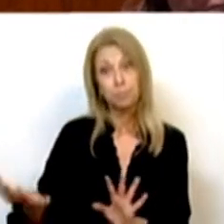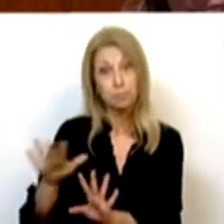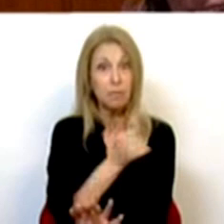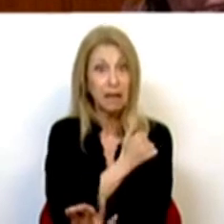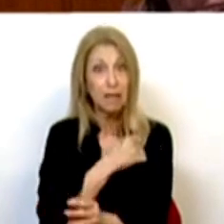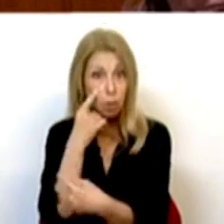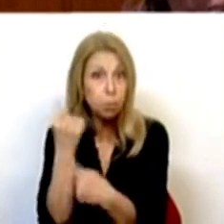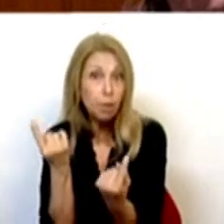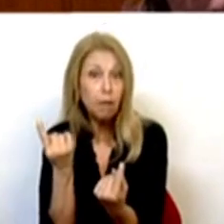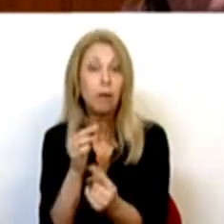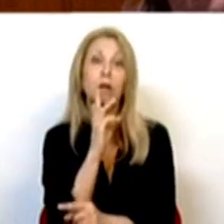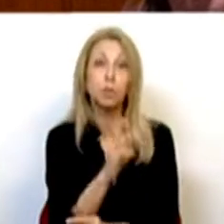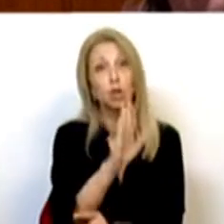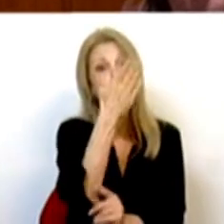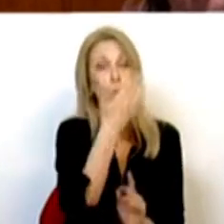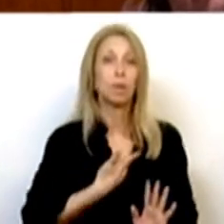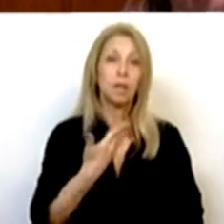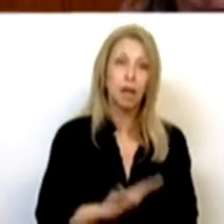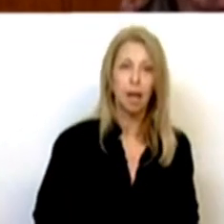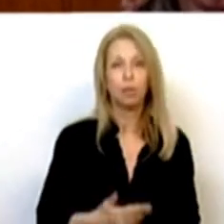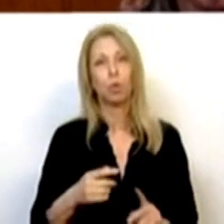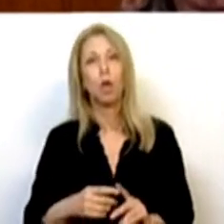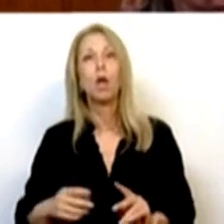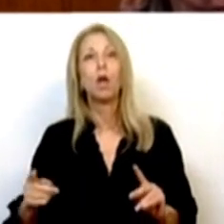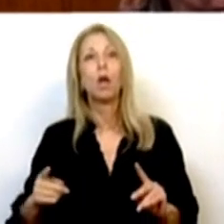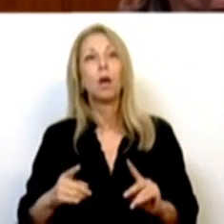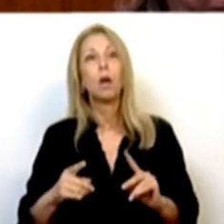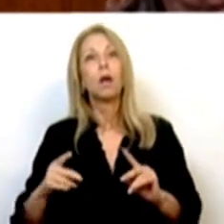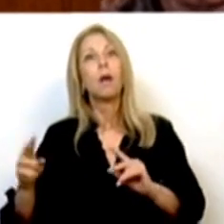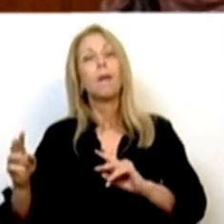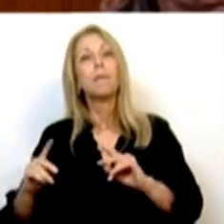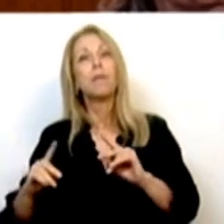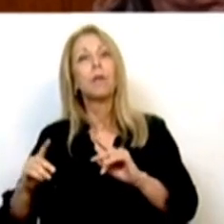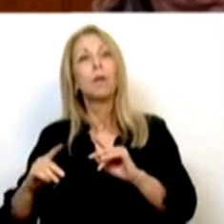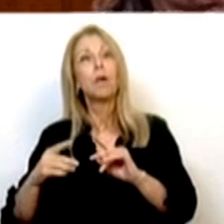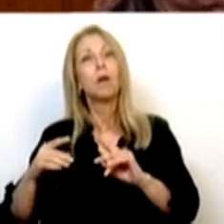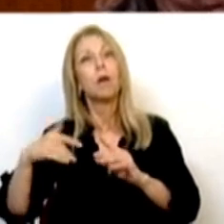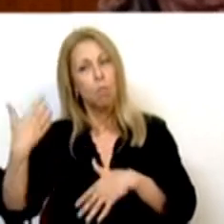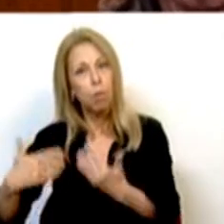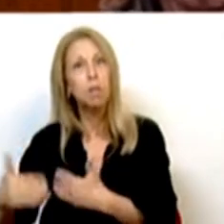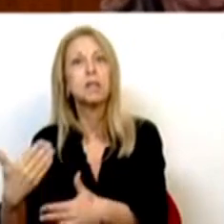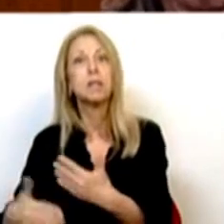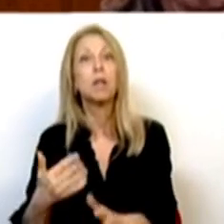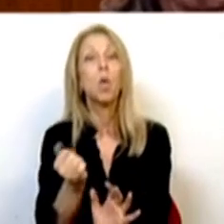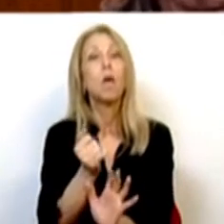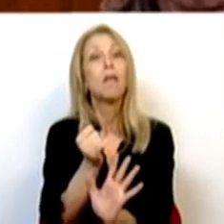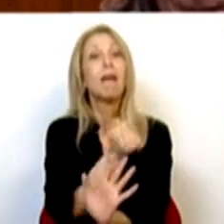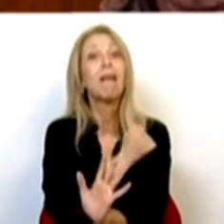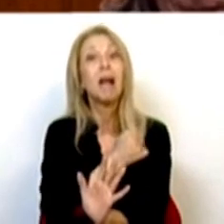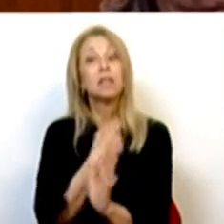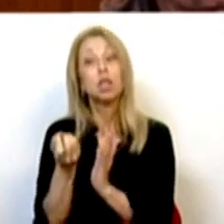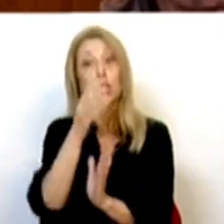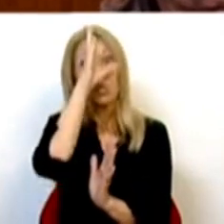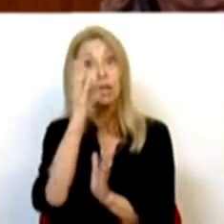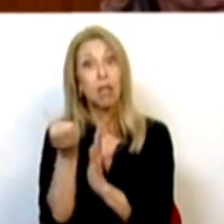são as respostas do primeiro direito, são as respostas da mobilização do parque de voluto do Estado, de voluto do Estado, e que está em curso em